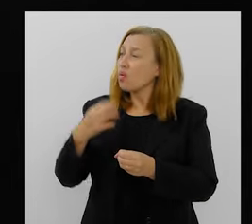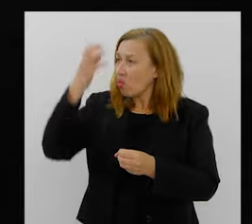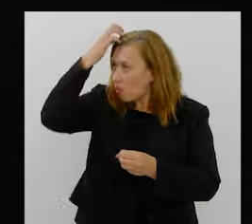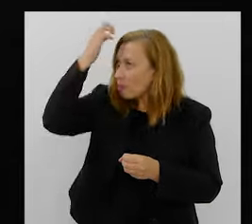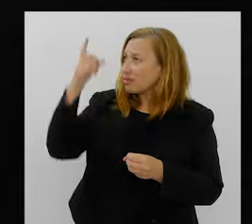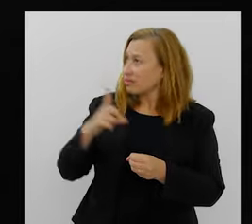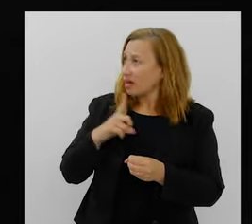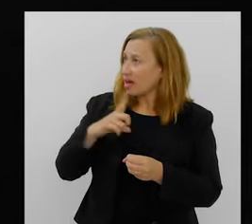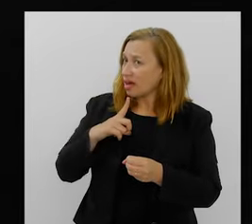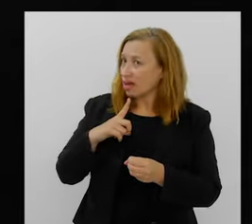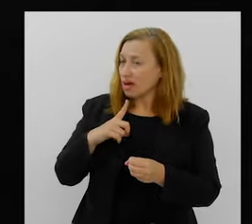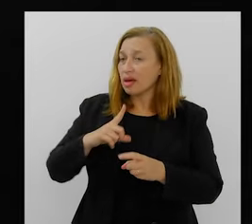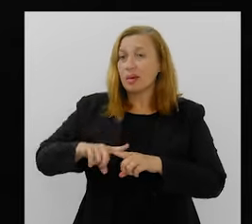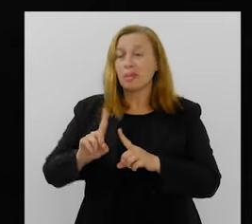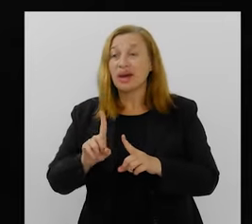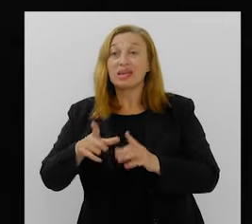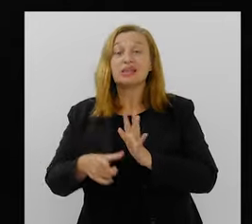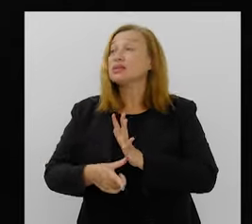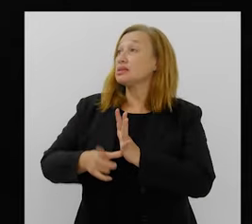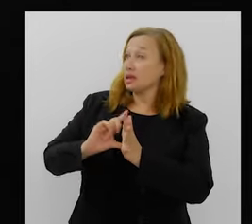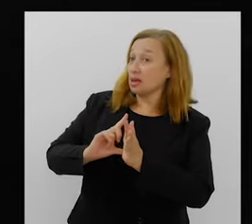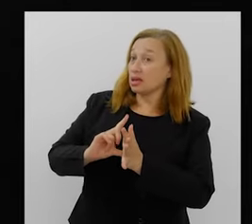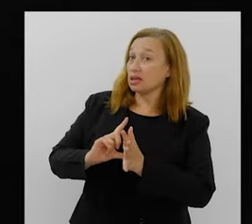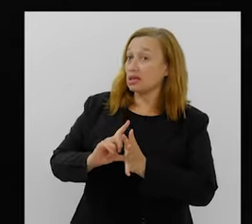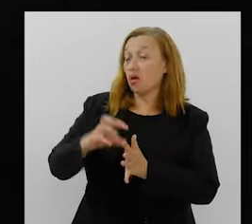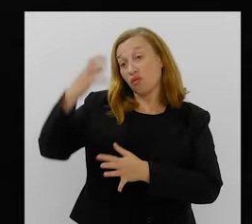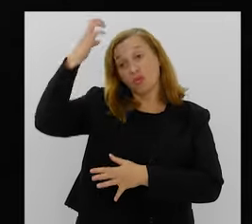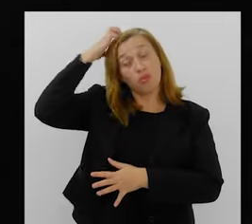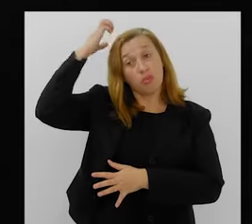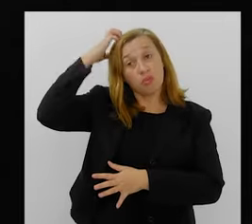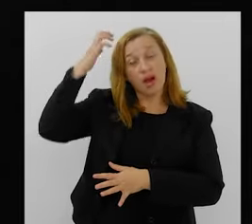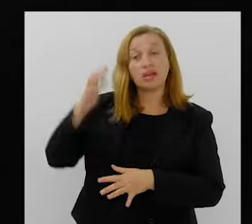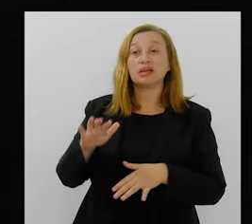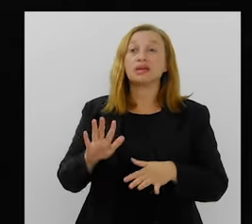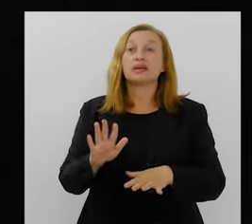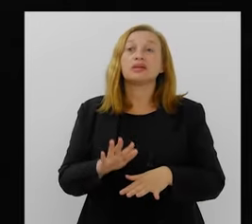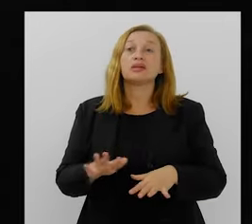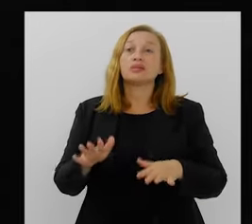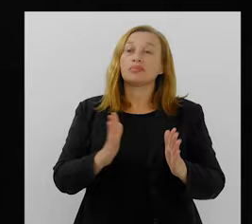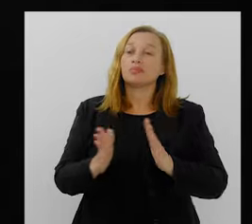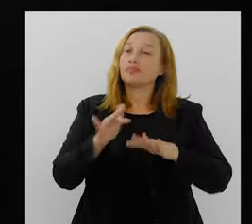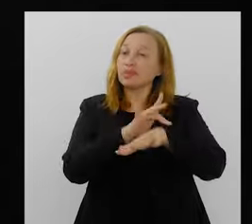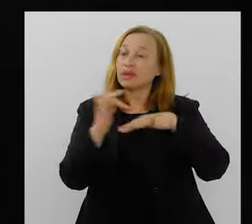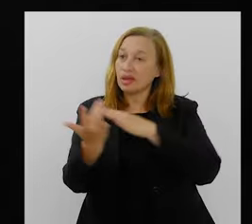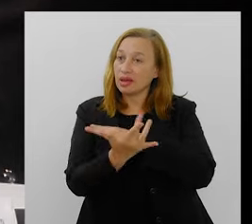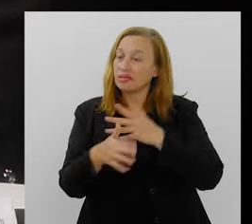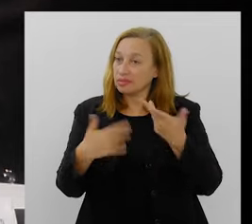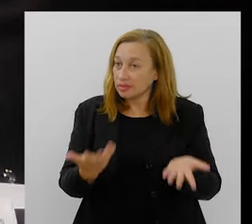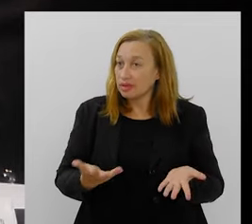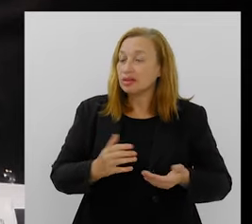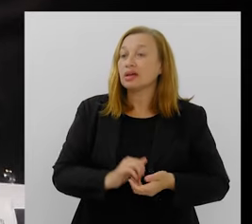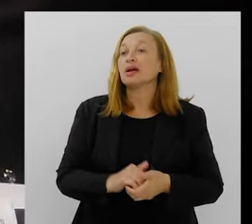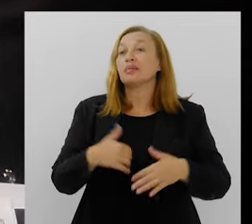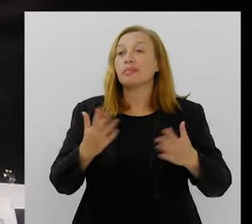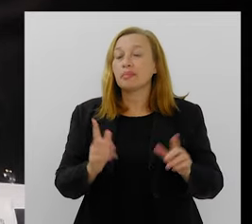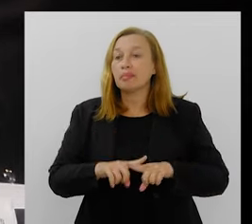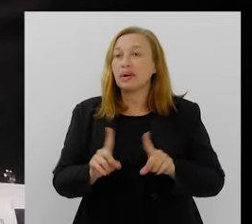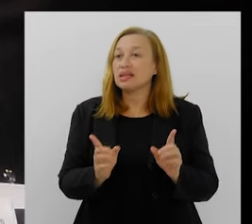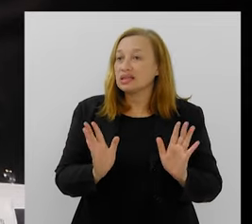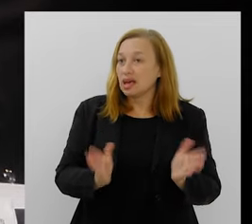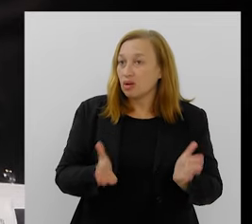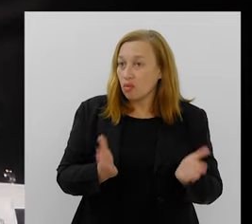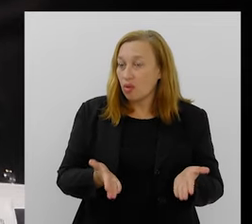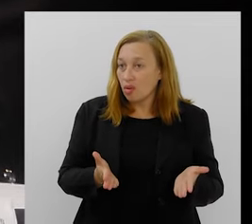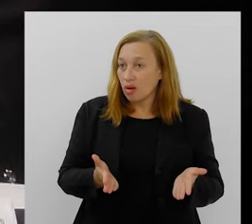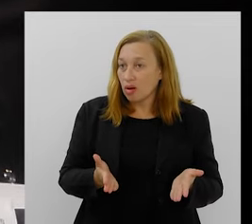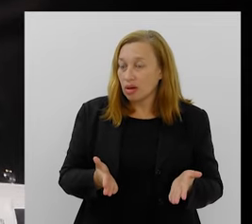Mas antes de ser justificativa, você já foi crucificado. vai. Nessa era da internet, então. É, mas agora com a Liga estar antecipando bem